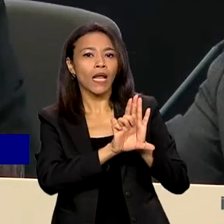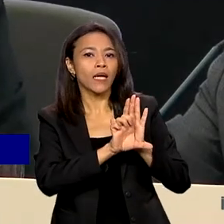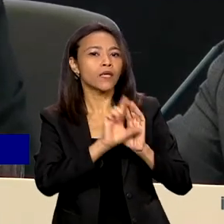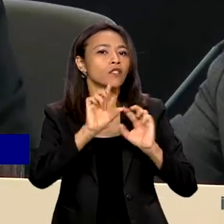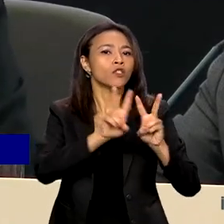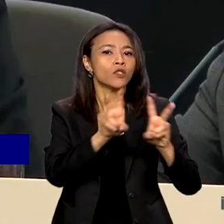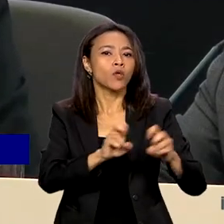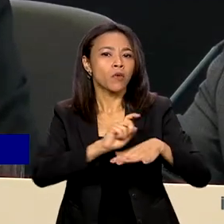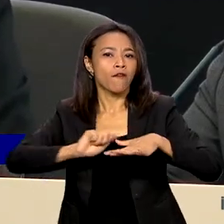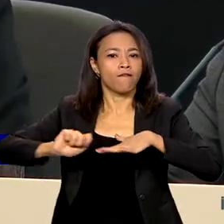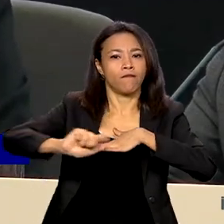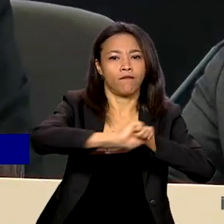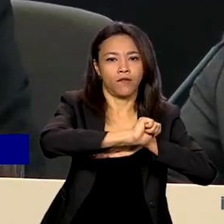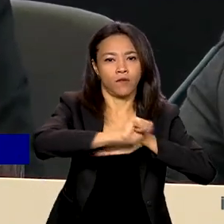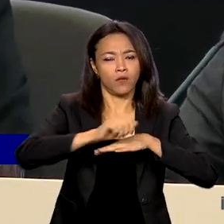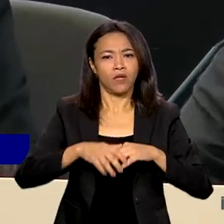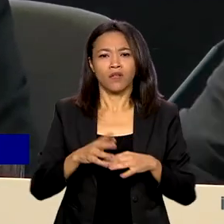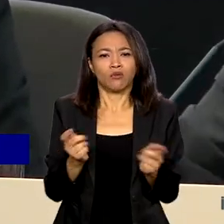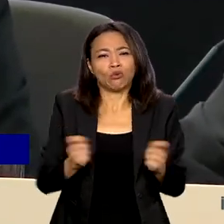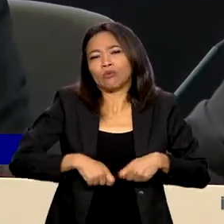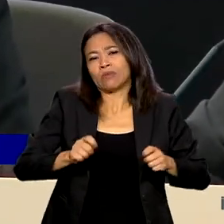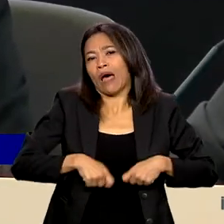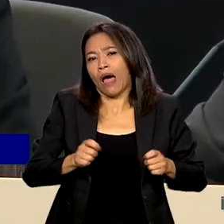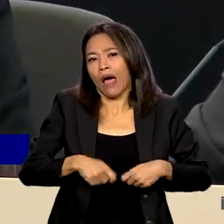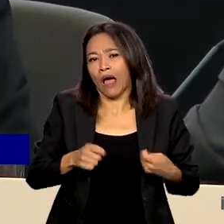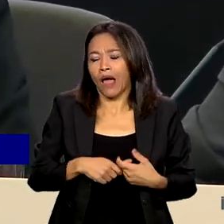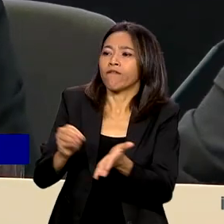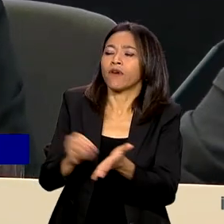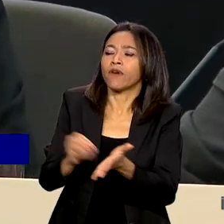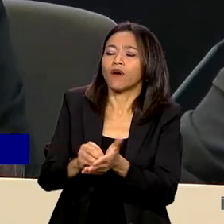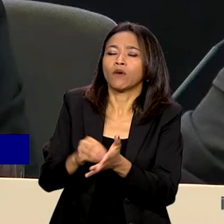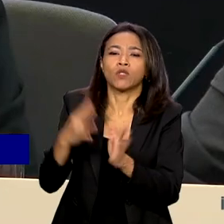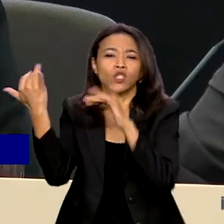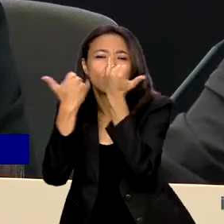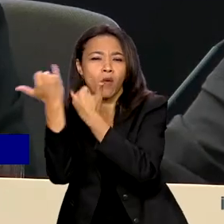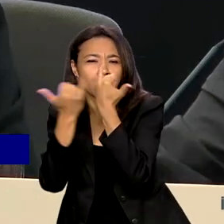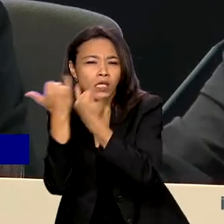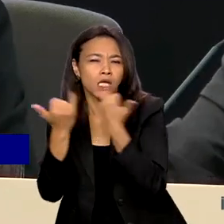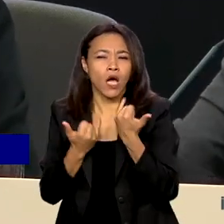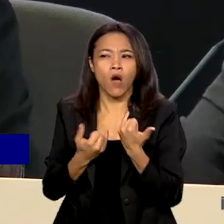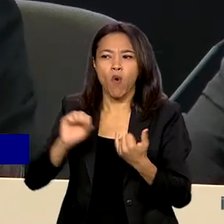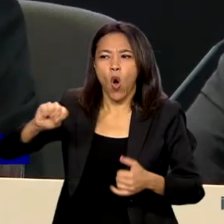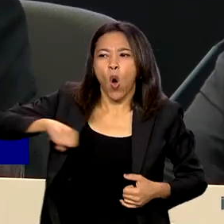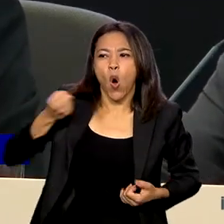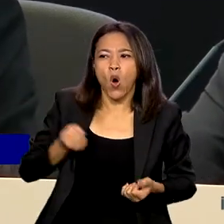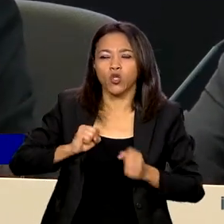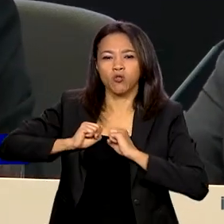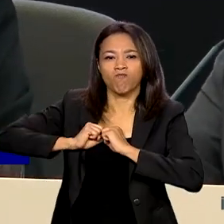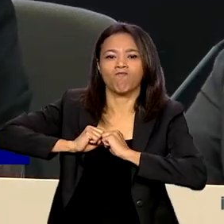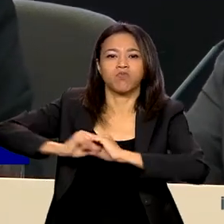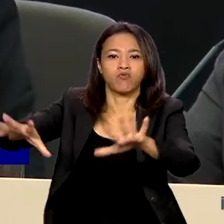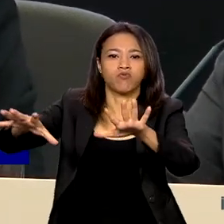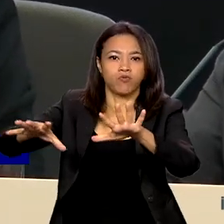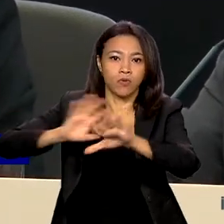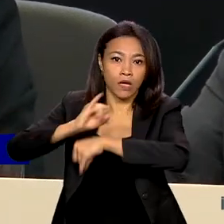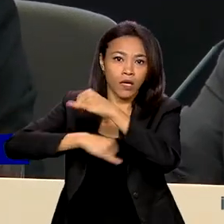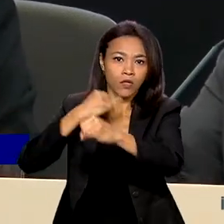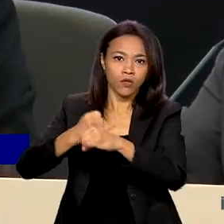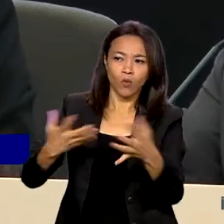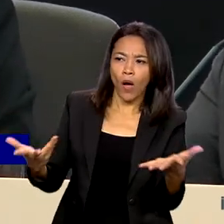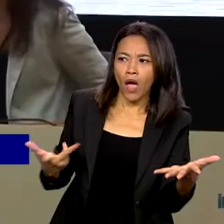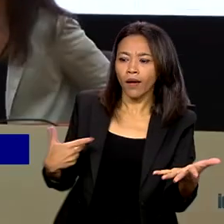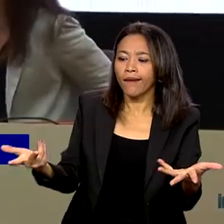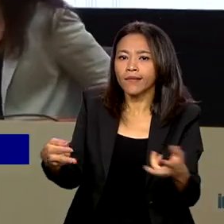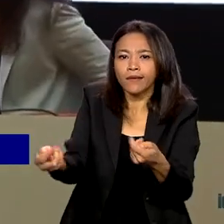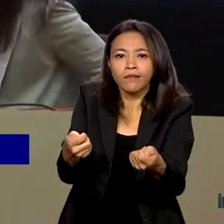não podemos ter um palco de desinformação, de fomentação de ódio em rede social sem nenhum tipo de